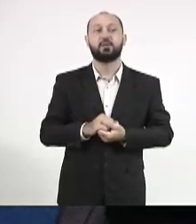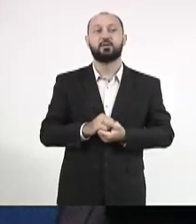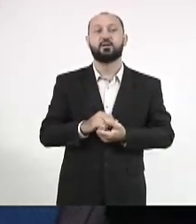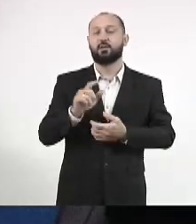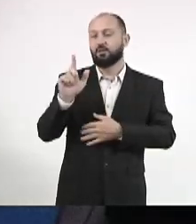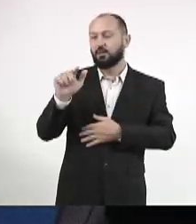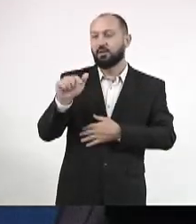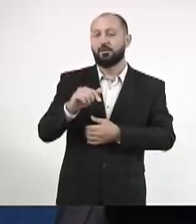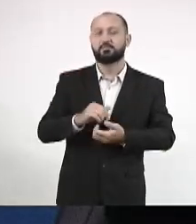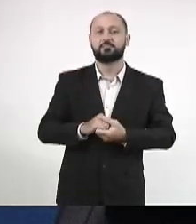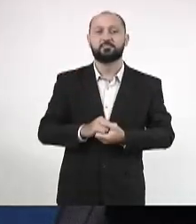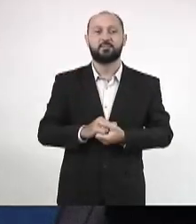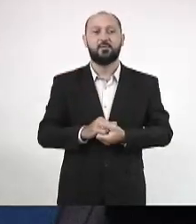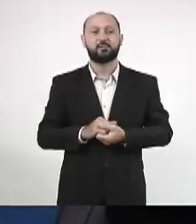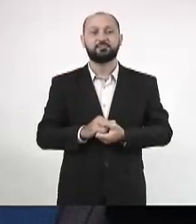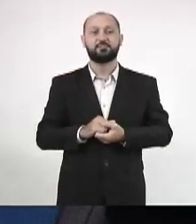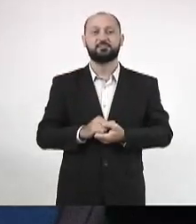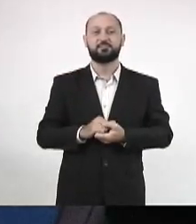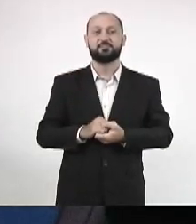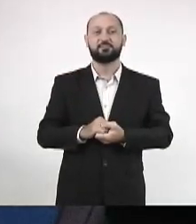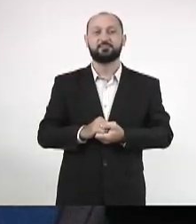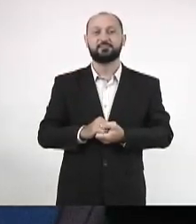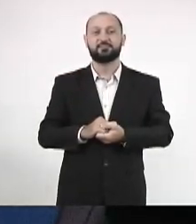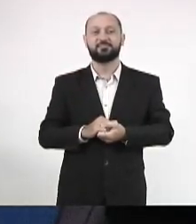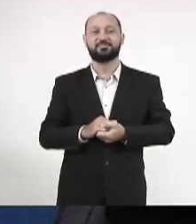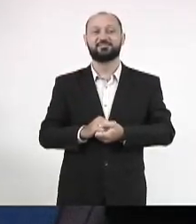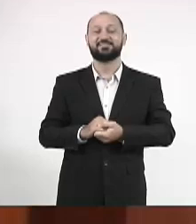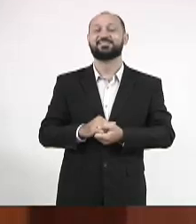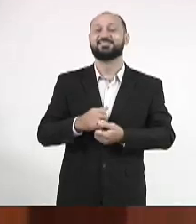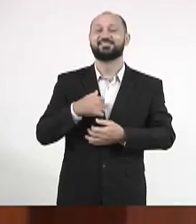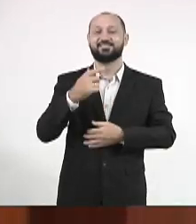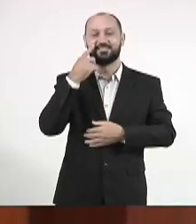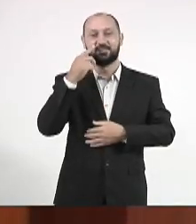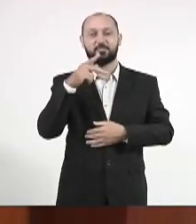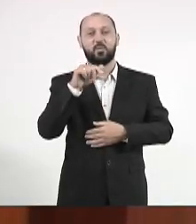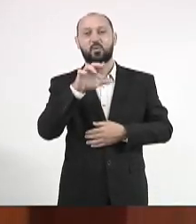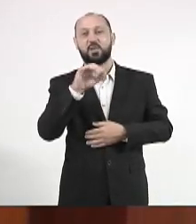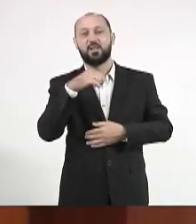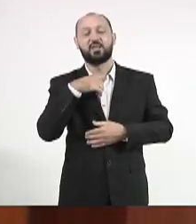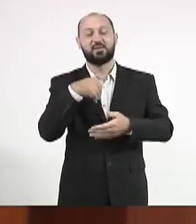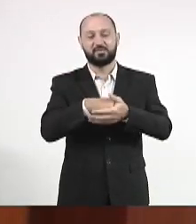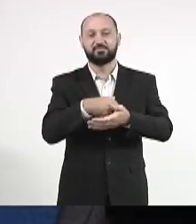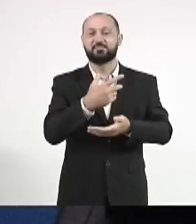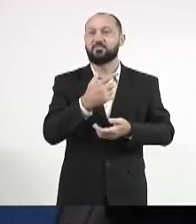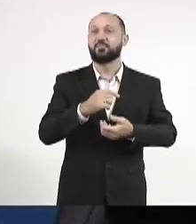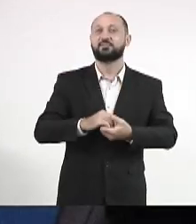Paulinho. Era sim, era sim. Era, perfeito. Sim, senhor Paulinho. Meu jogador principal de futebol.